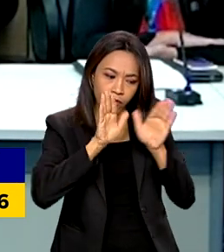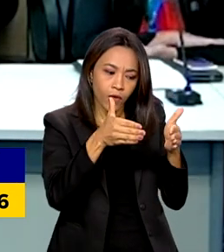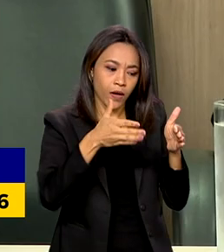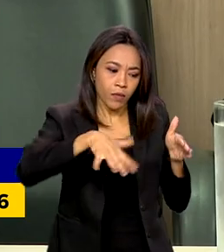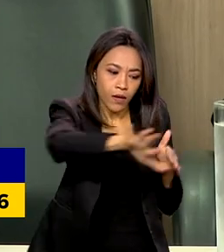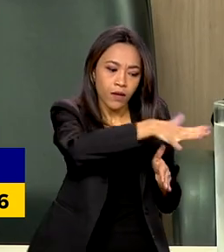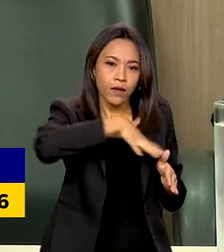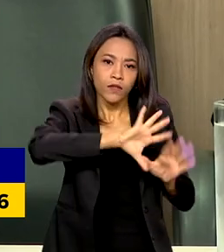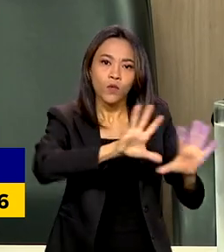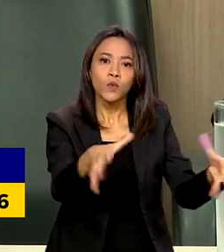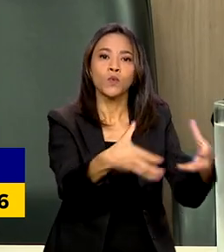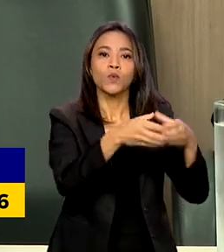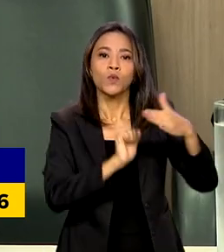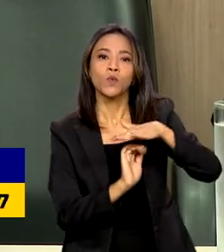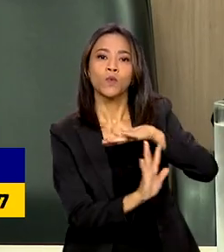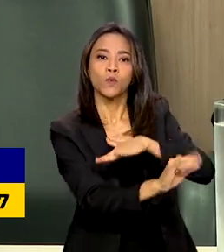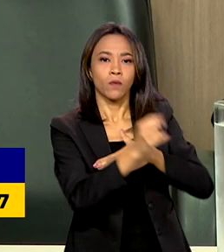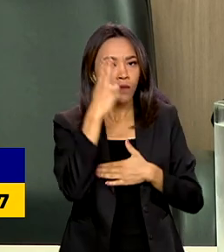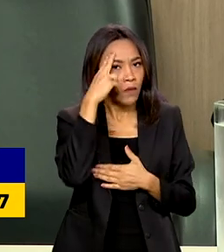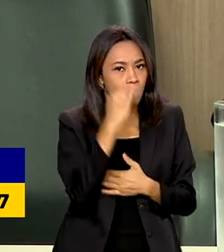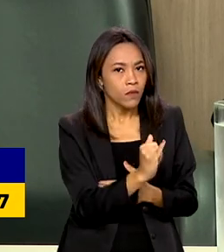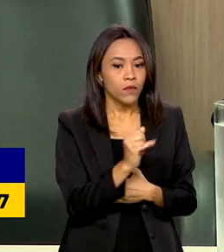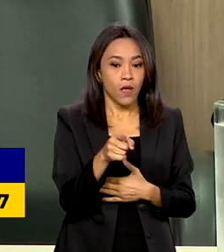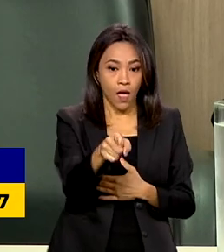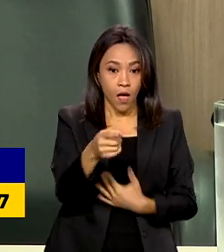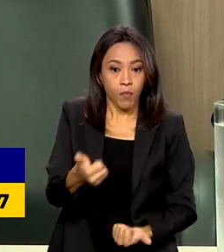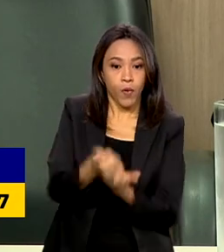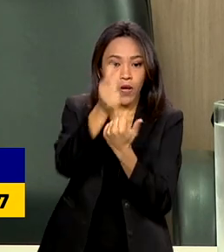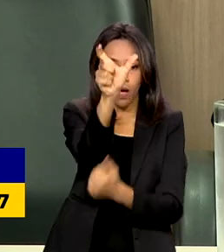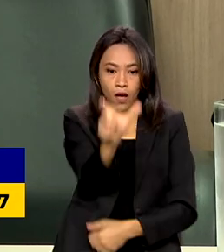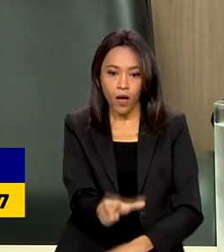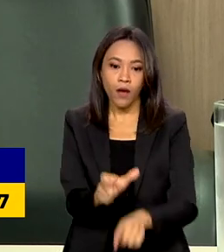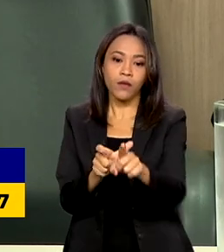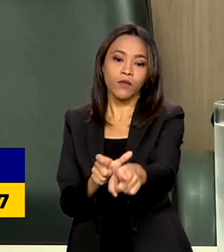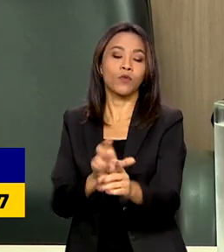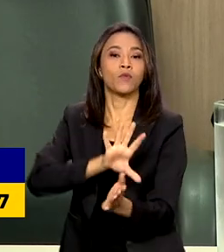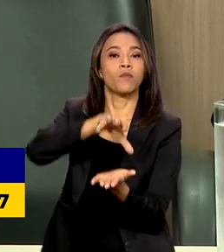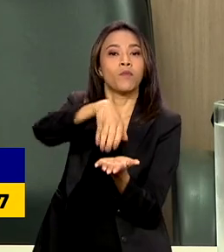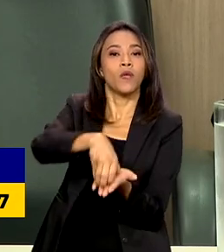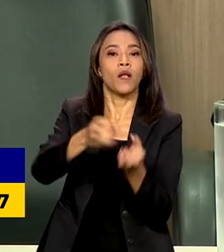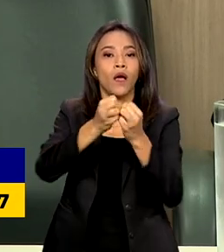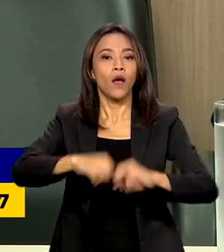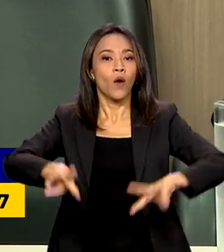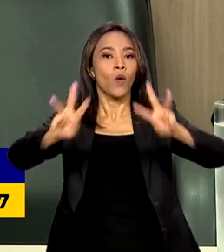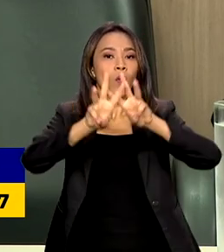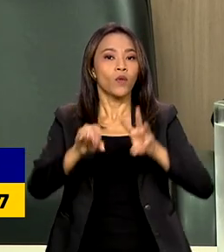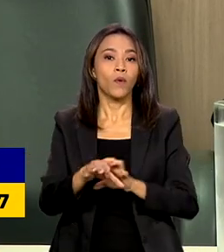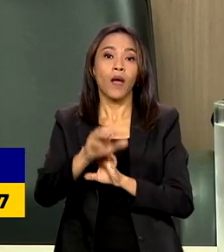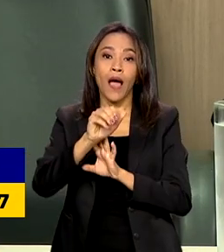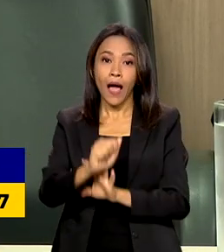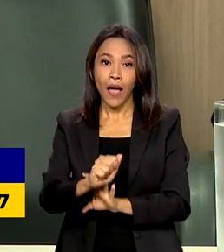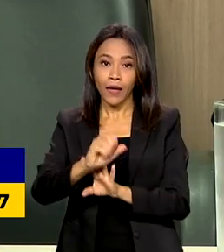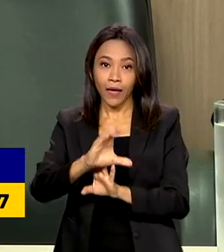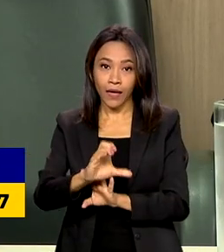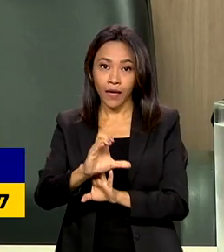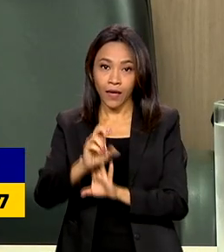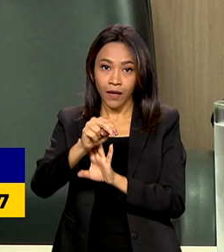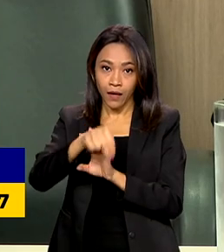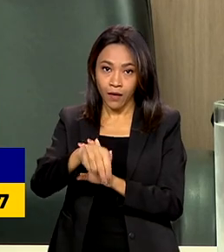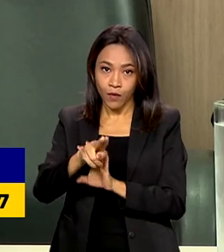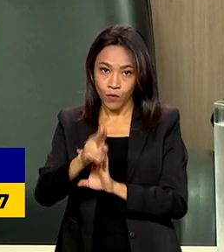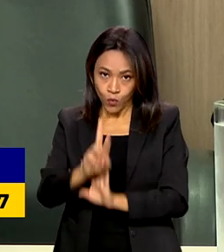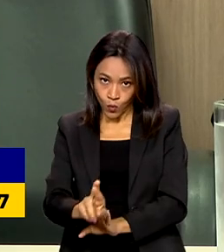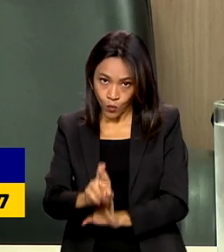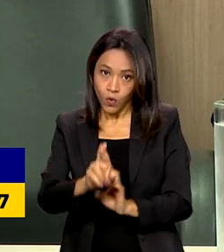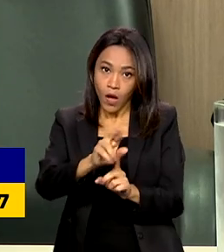interesse. A iniciativa é apoiada pelo Autocomissariado das Nações Unidas para os Refugiados, Acnur, por meio de ajuda de